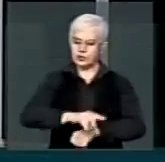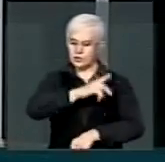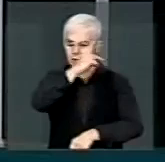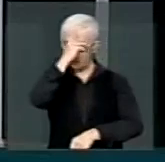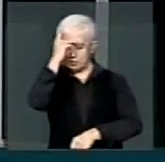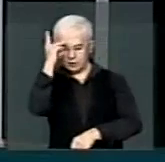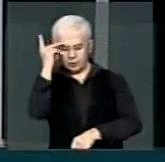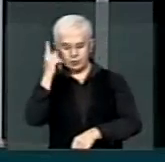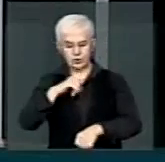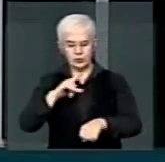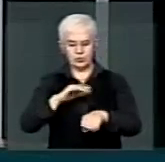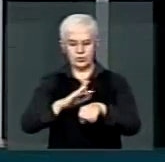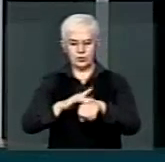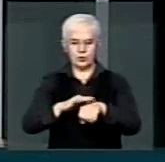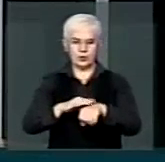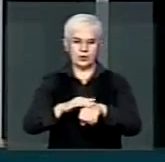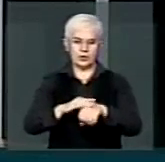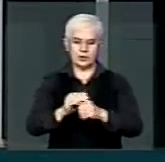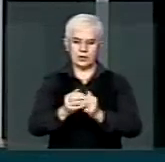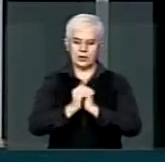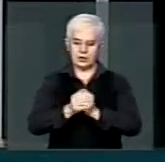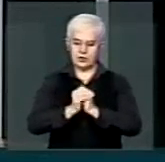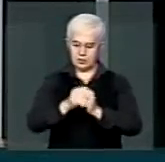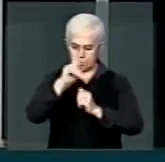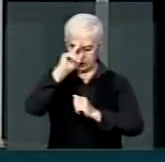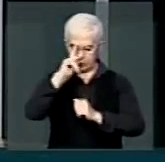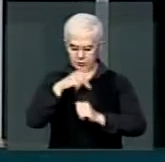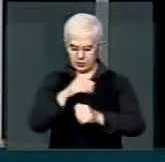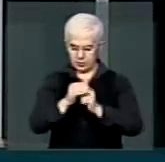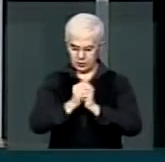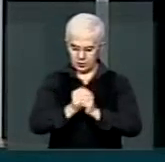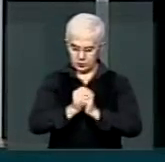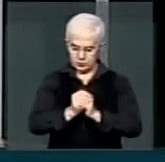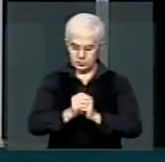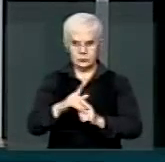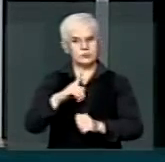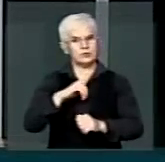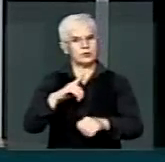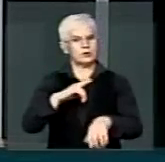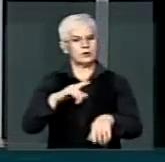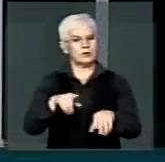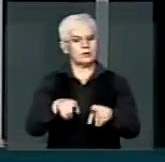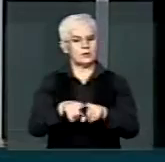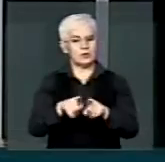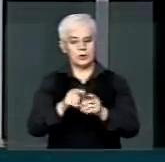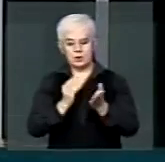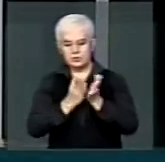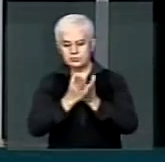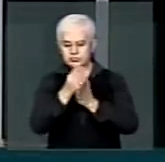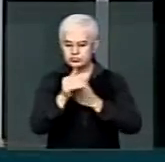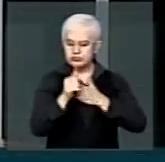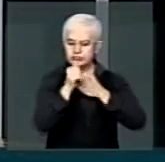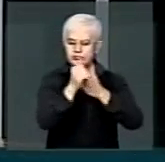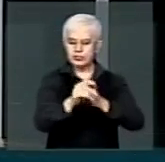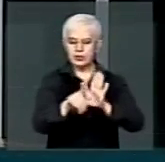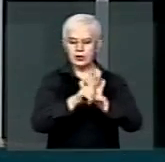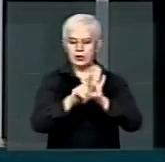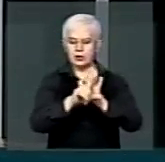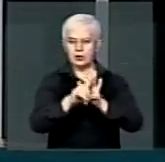Pessoa com o Transtorno do Espectro Autista, e estabelece diretrizes para que essa política se